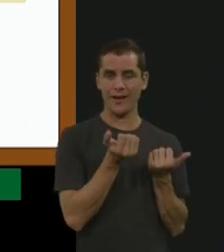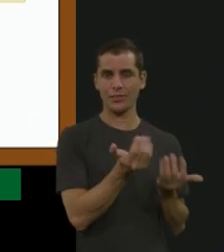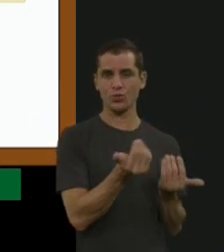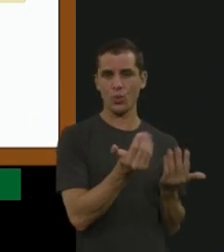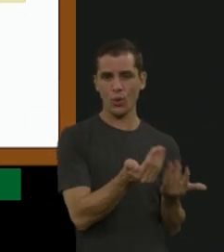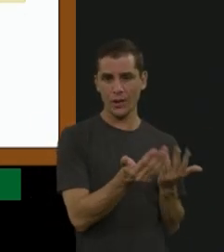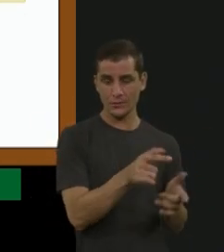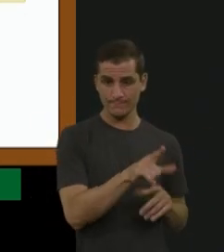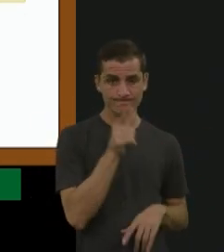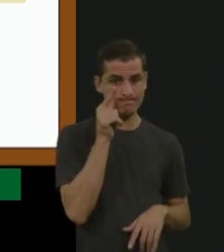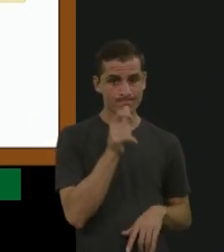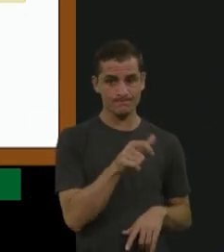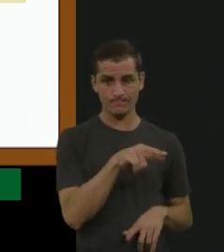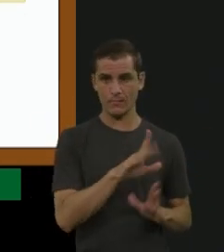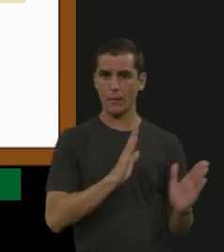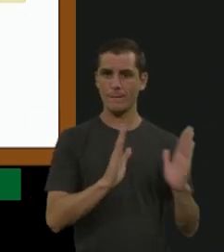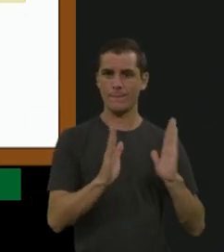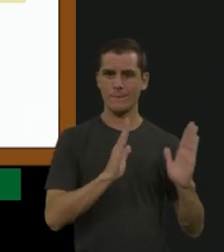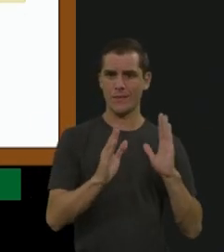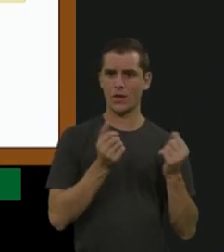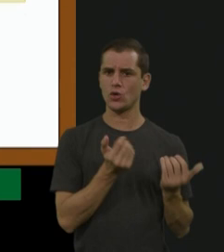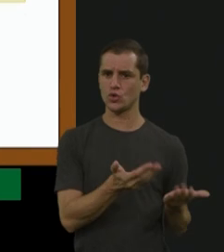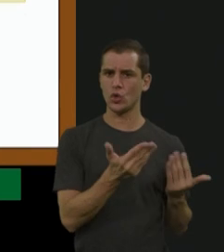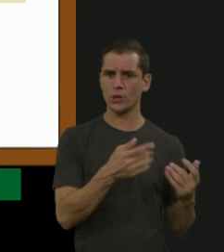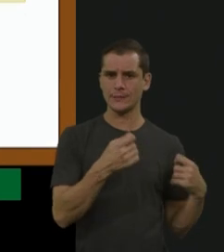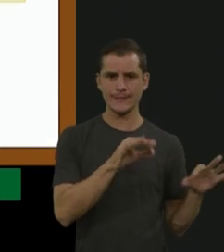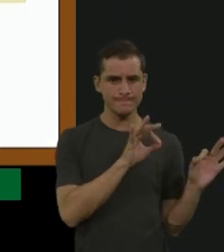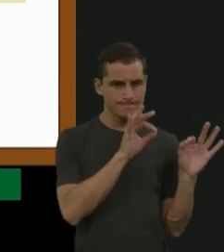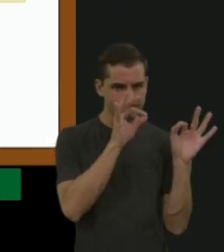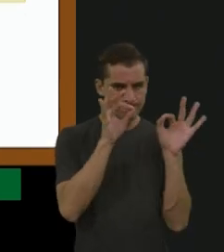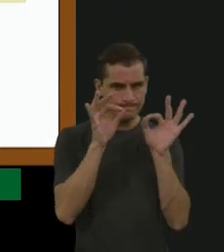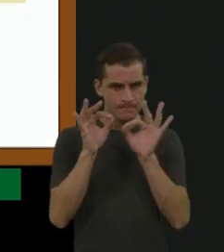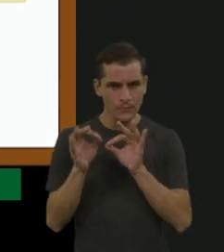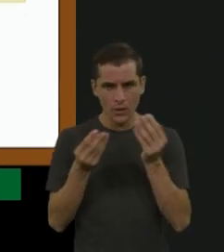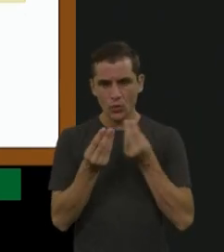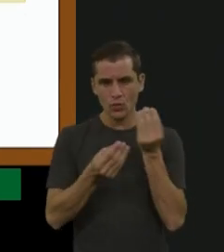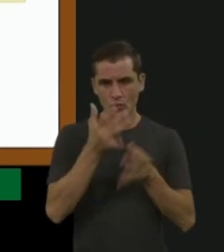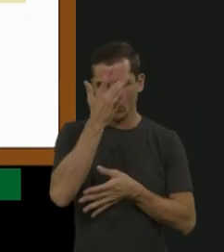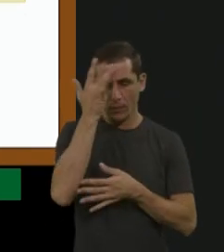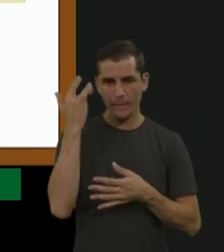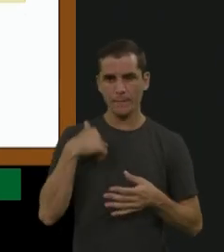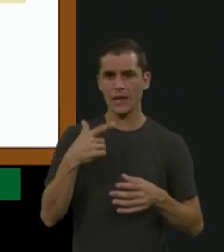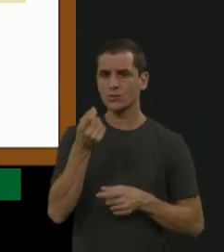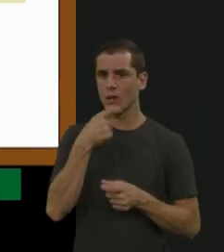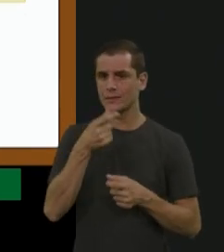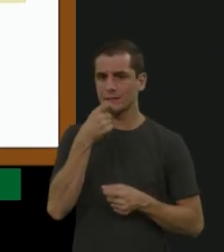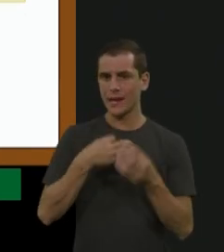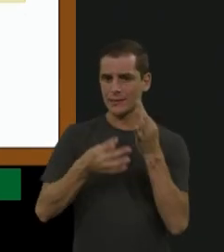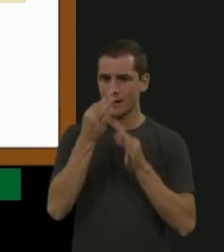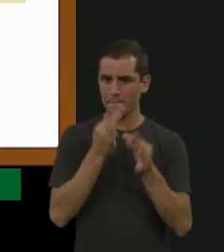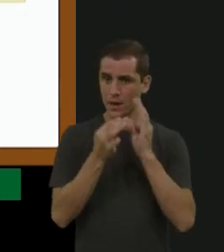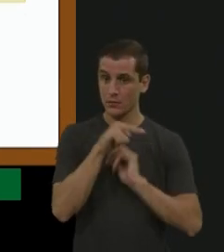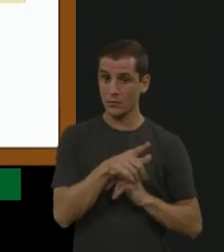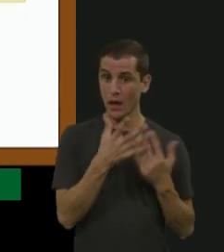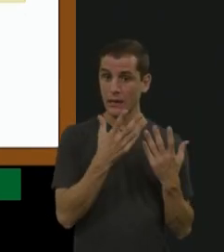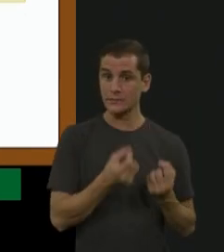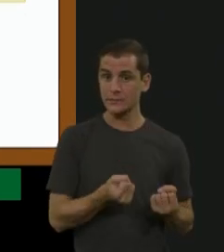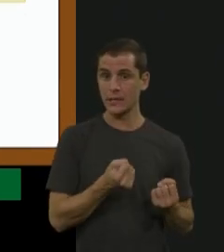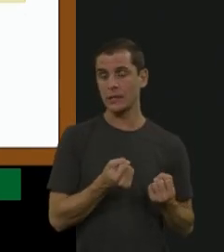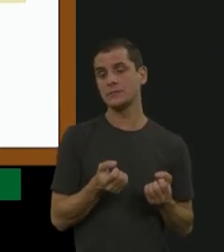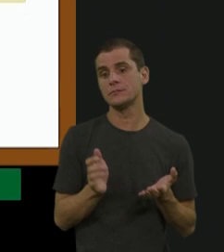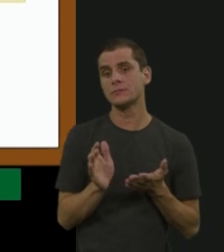como todo período da adolescência, gente tem essa parte de adesão, porque as crianças, elas fazem muito bem